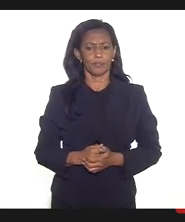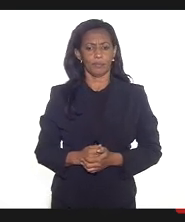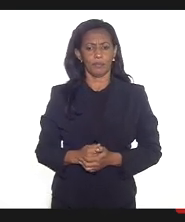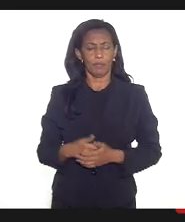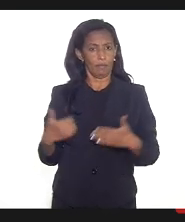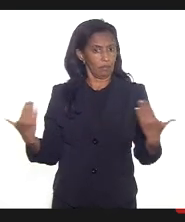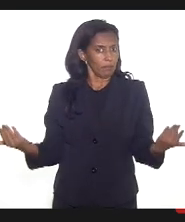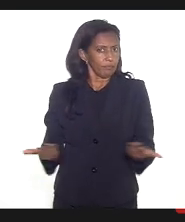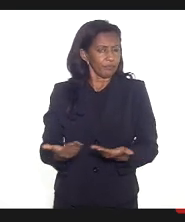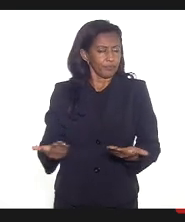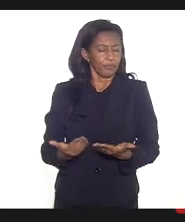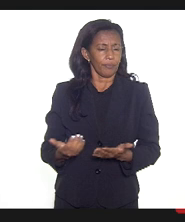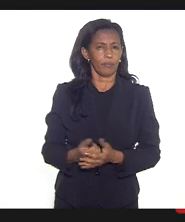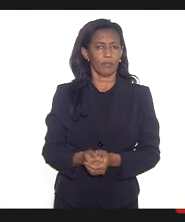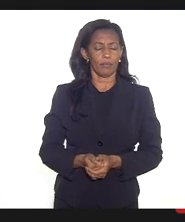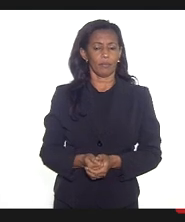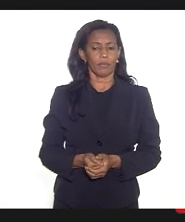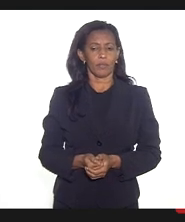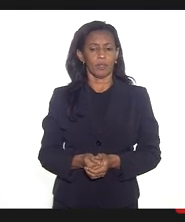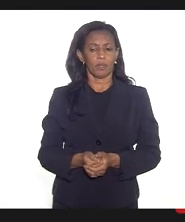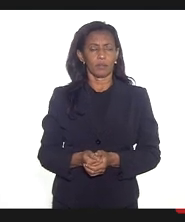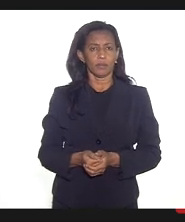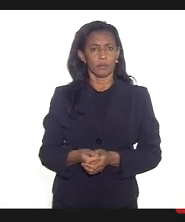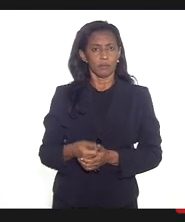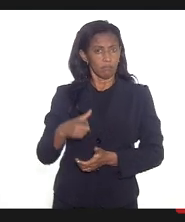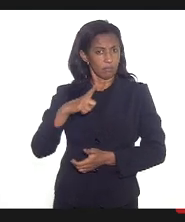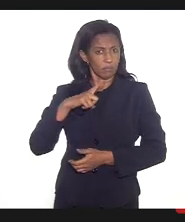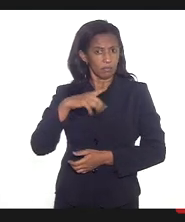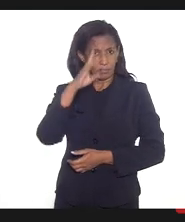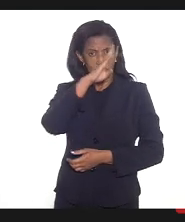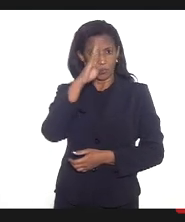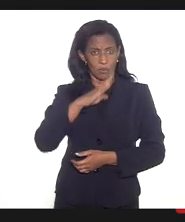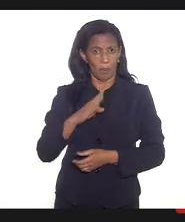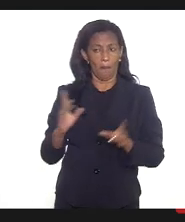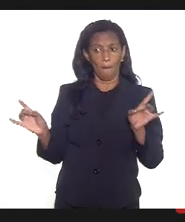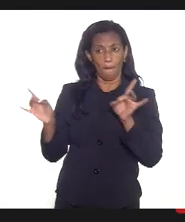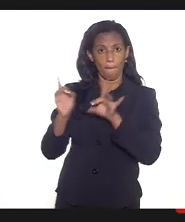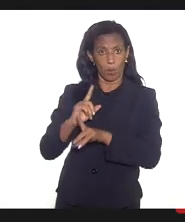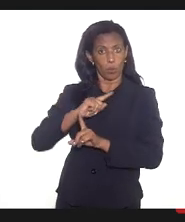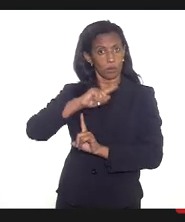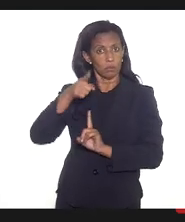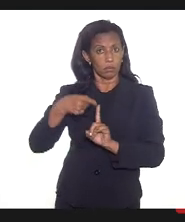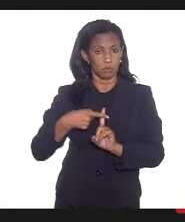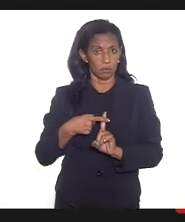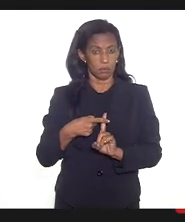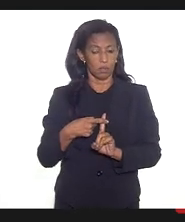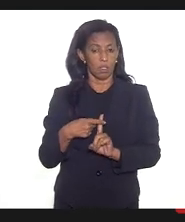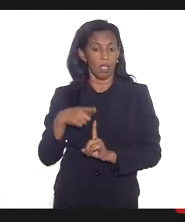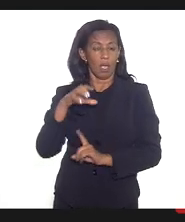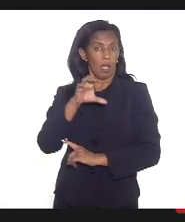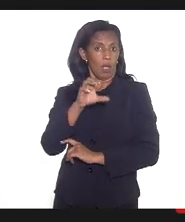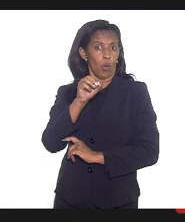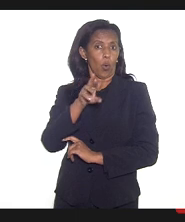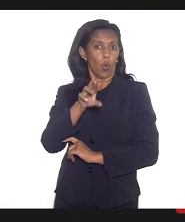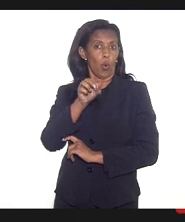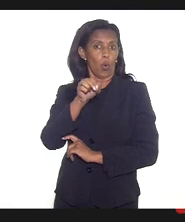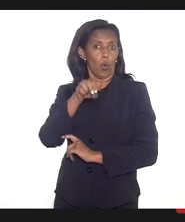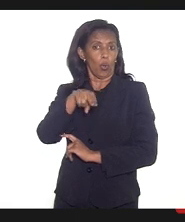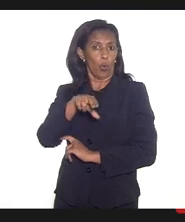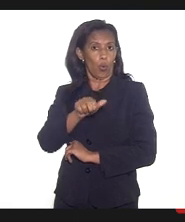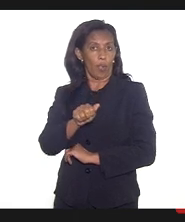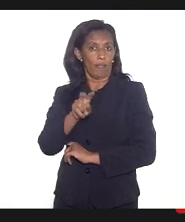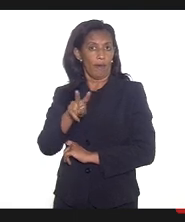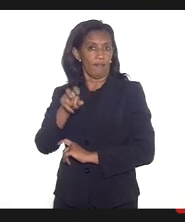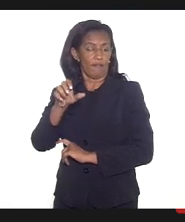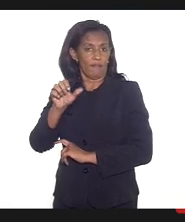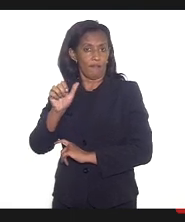atualmente vigentes no Brasil disponíveis para gestantes a Coronavac e a